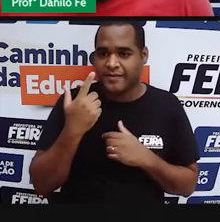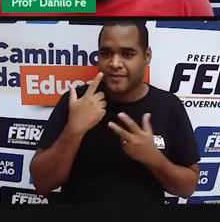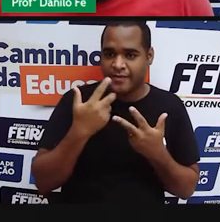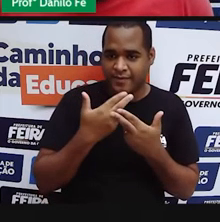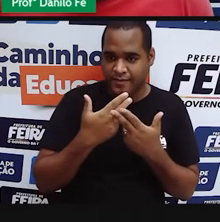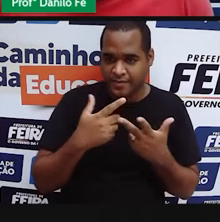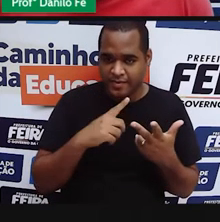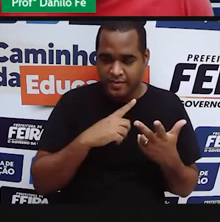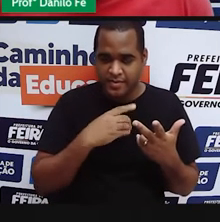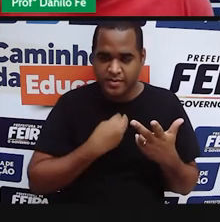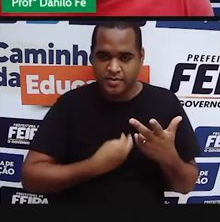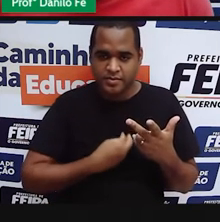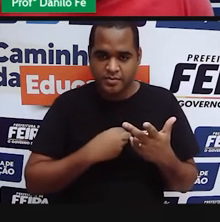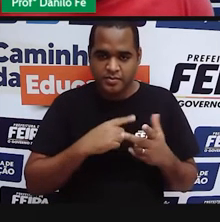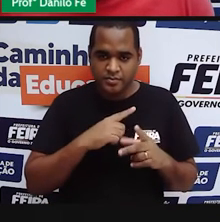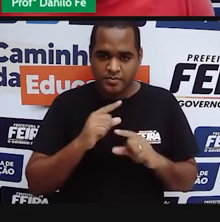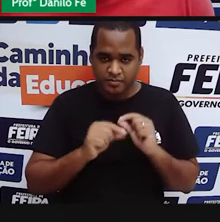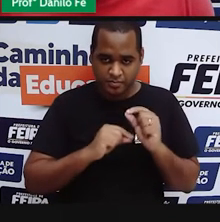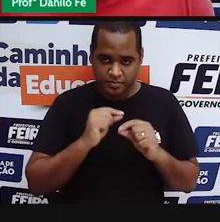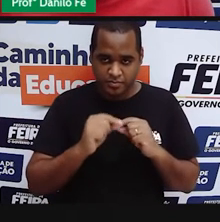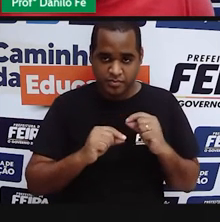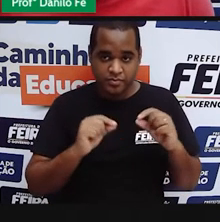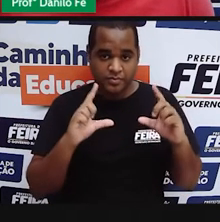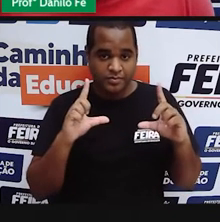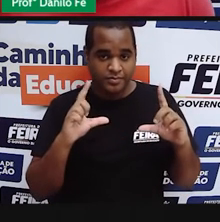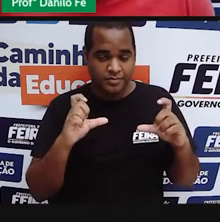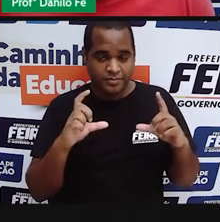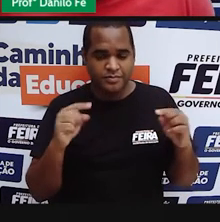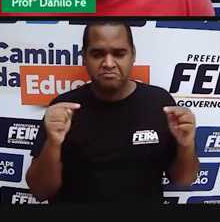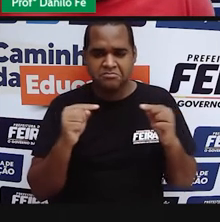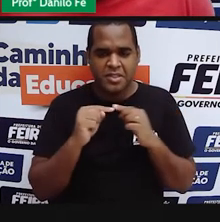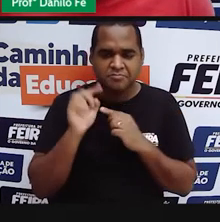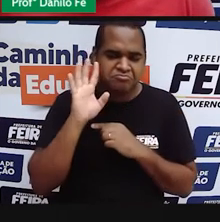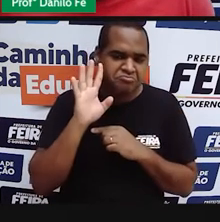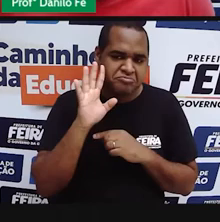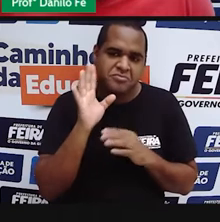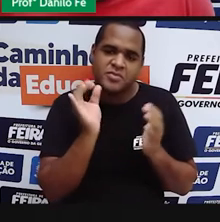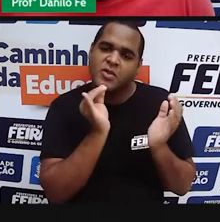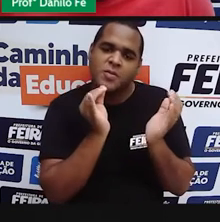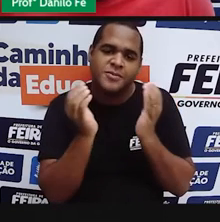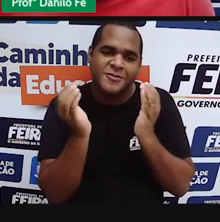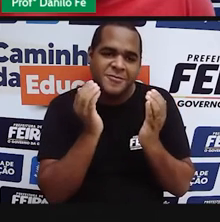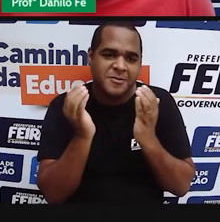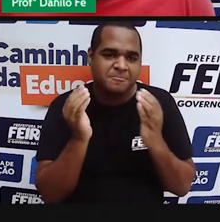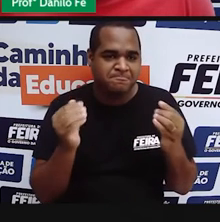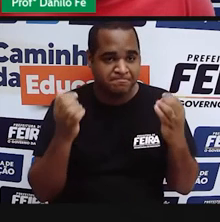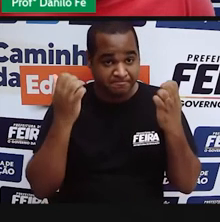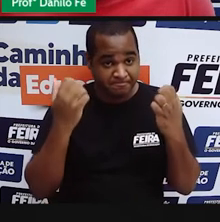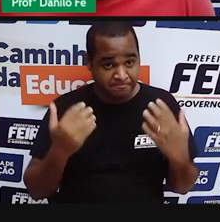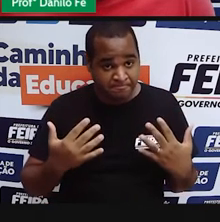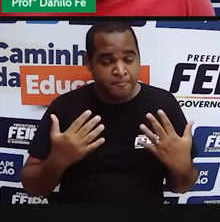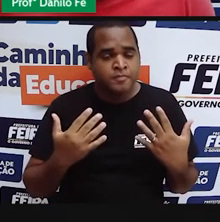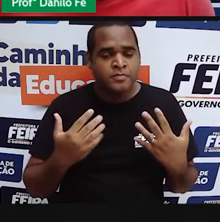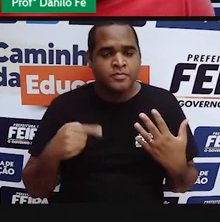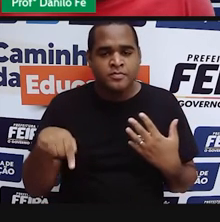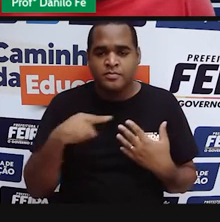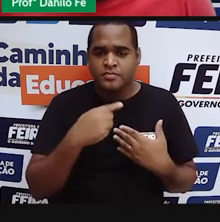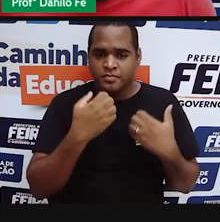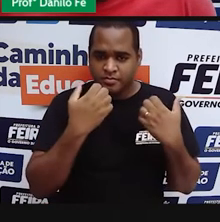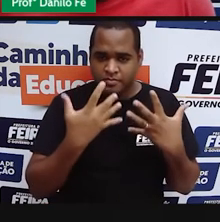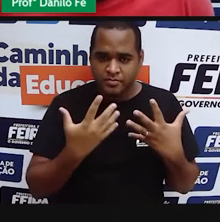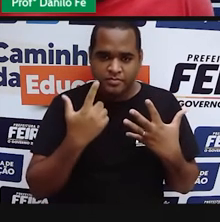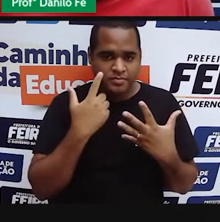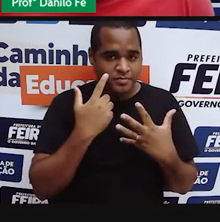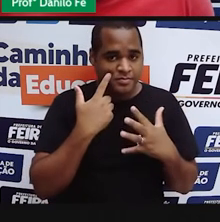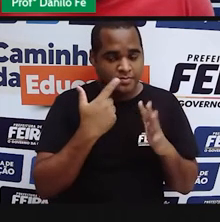ele vai à Bíblia na hora de procurar uma imagem, uma metáfora que pudesse representar esse Estado.